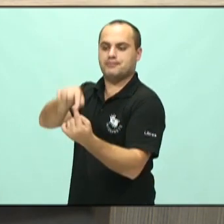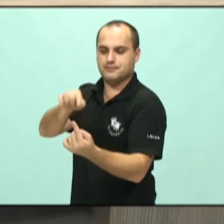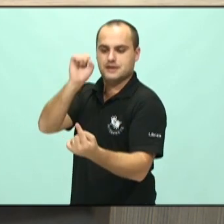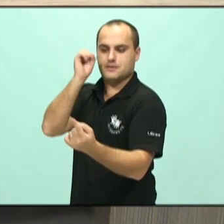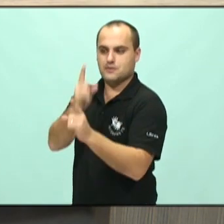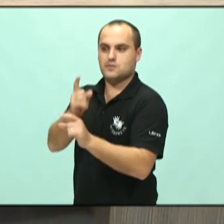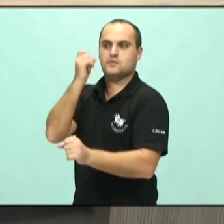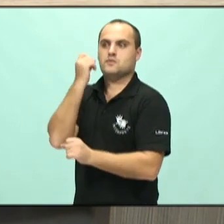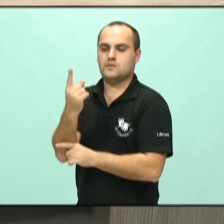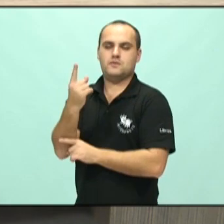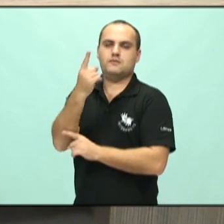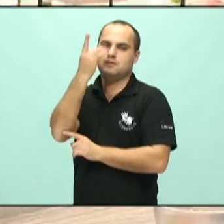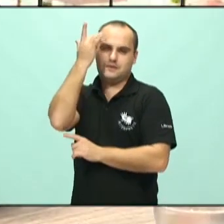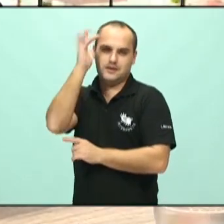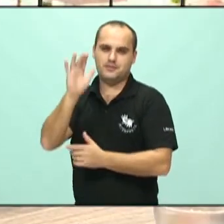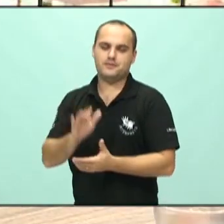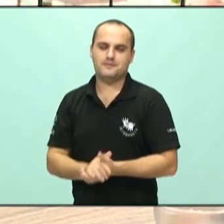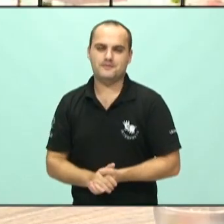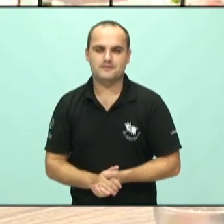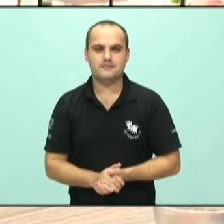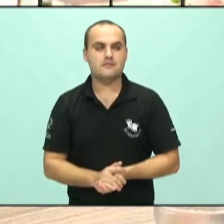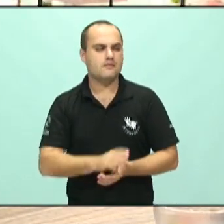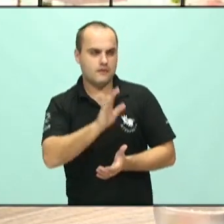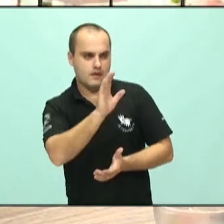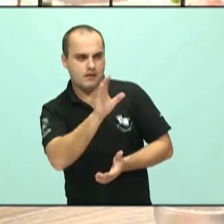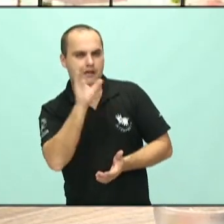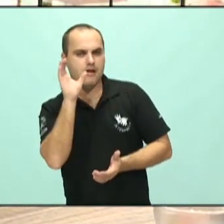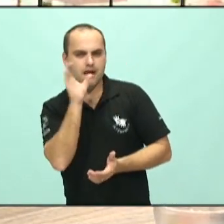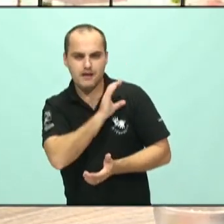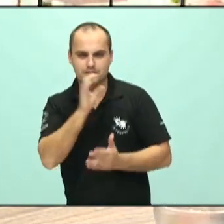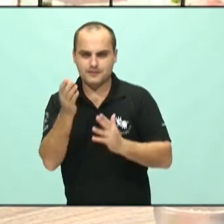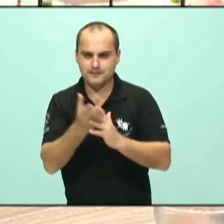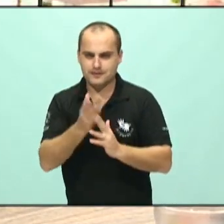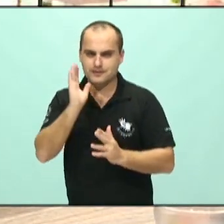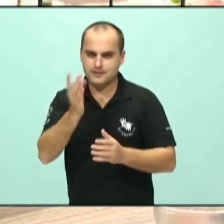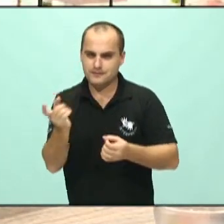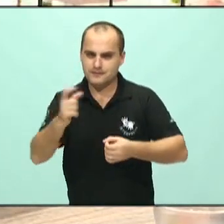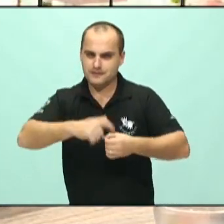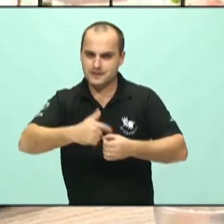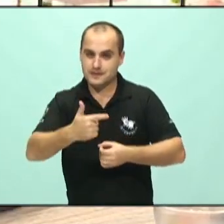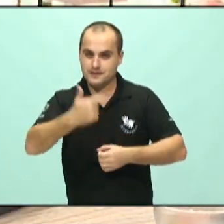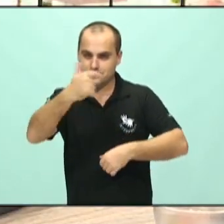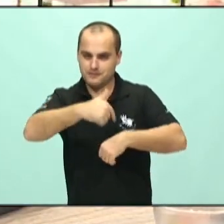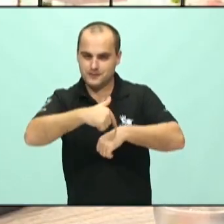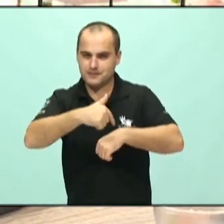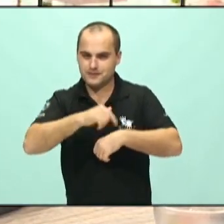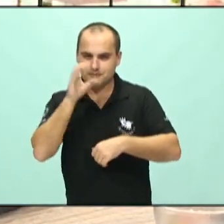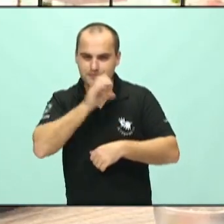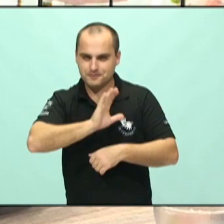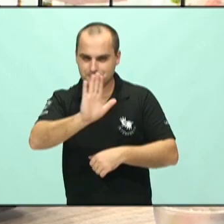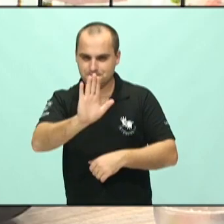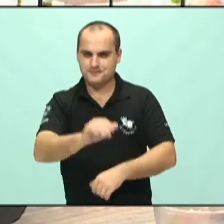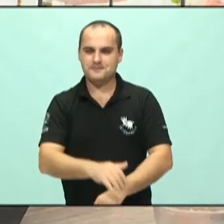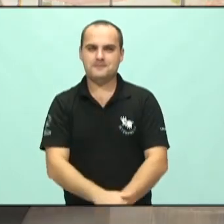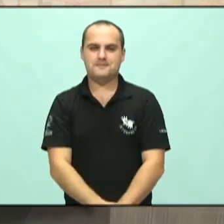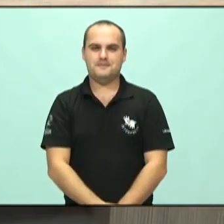a gente chegue lá um dia. Bom, nós vamos fazer um rápido intervalo. Já já voltamos com o segundo bloco do Câmara Aberta. Até já.